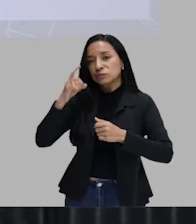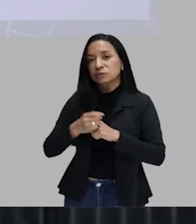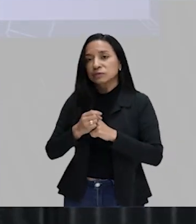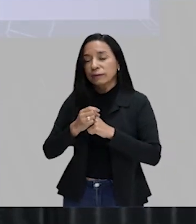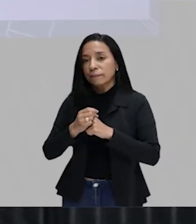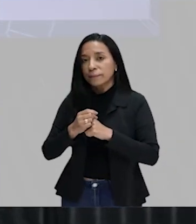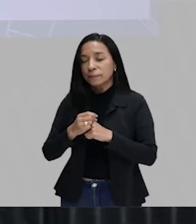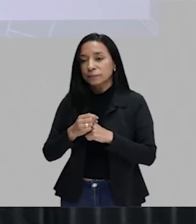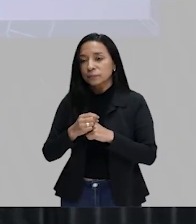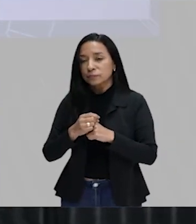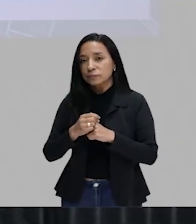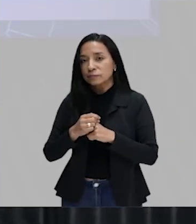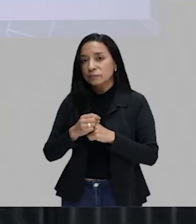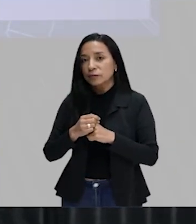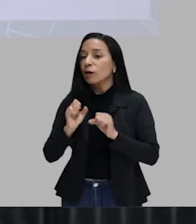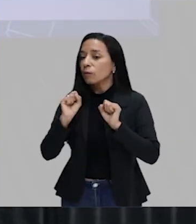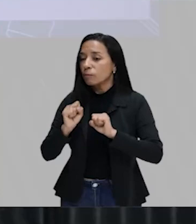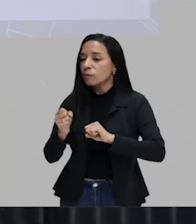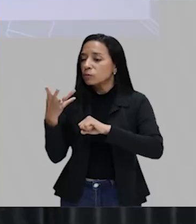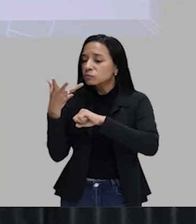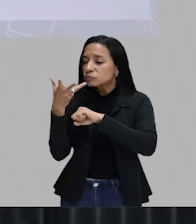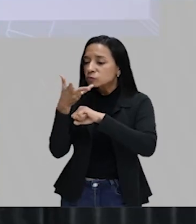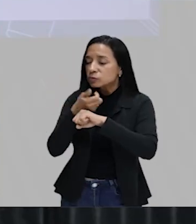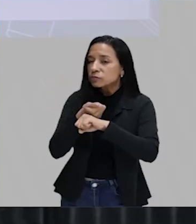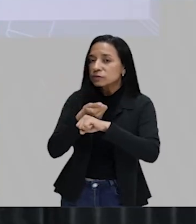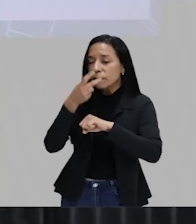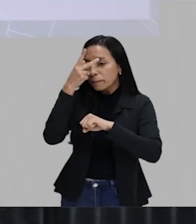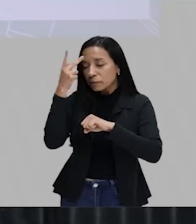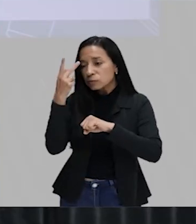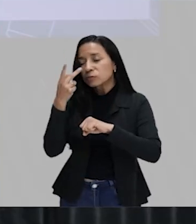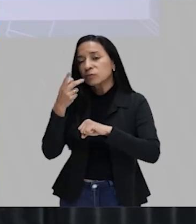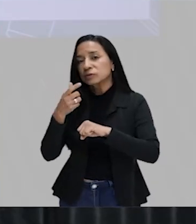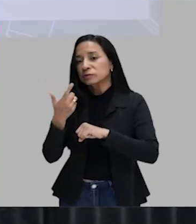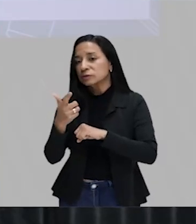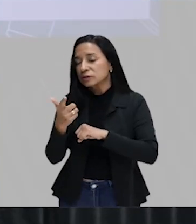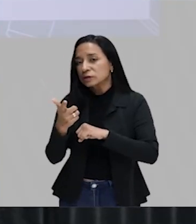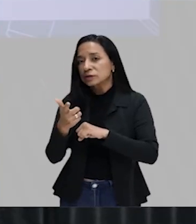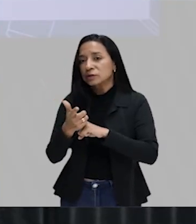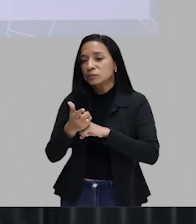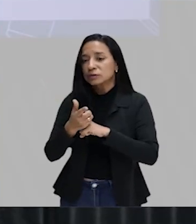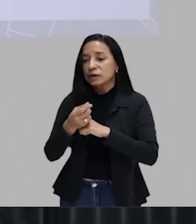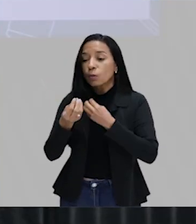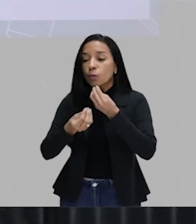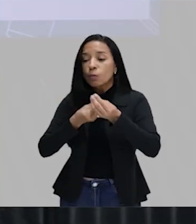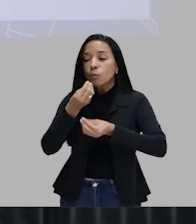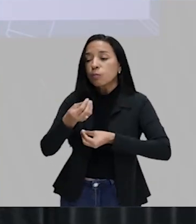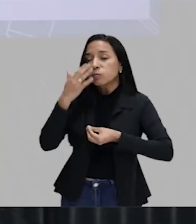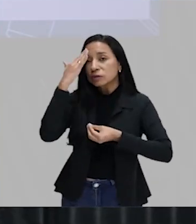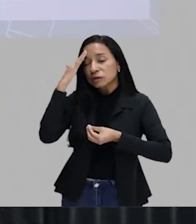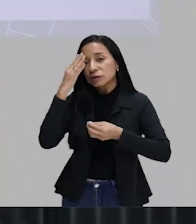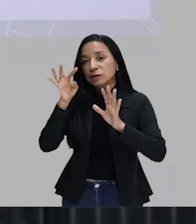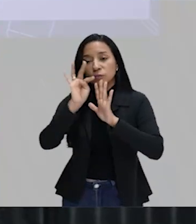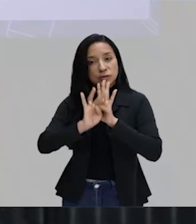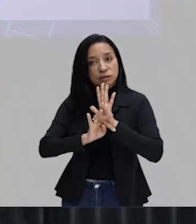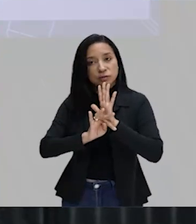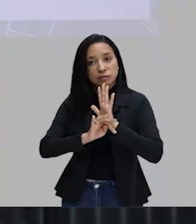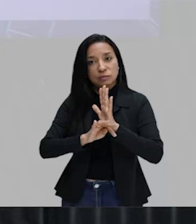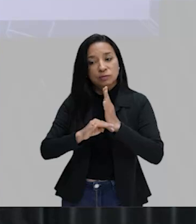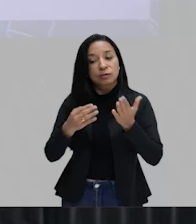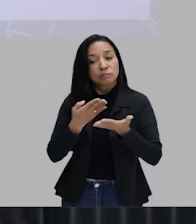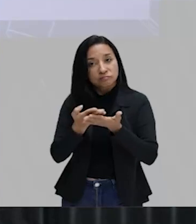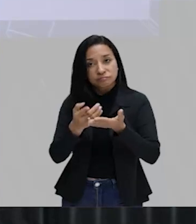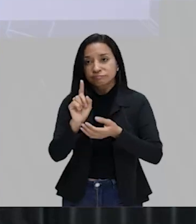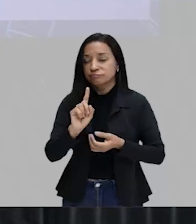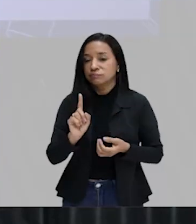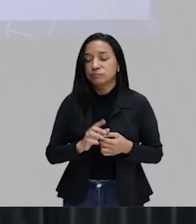convencer, sim, pessoas que não vão ter muita habilidade aí na hora de entender um texto. Que não é seu caso. Vamos